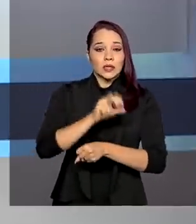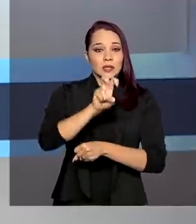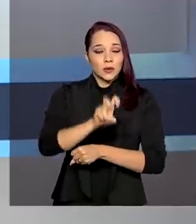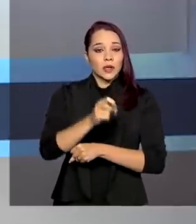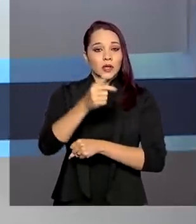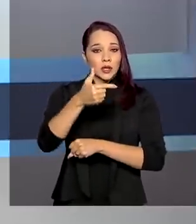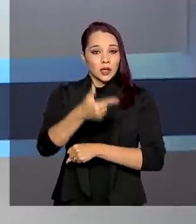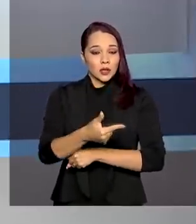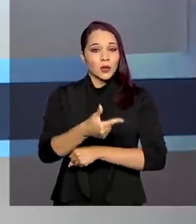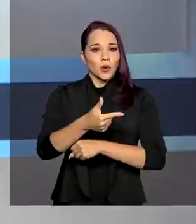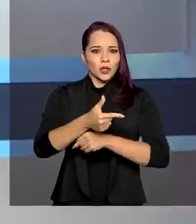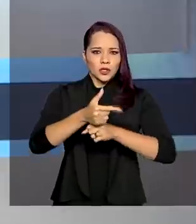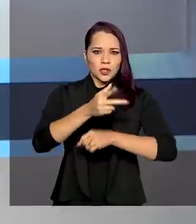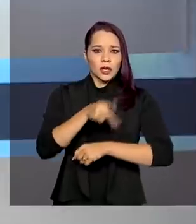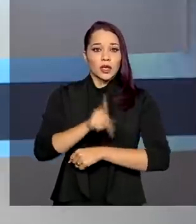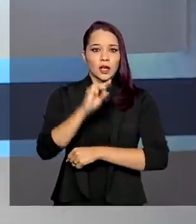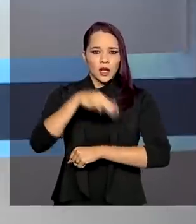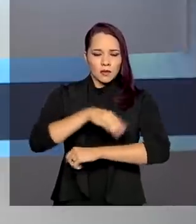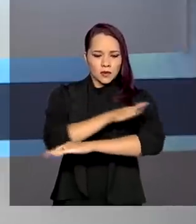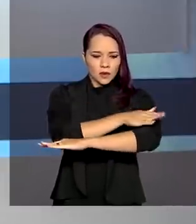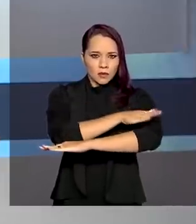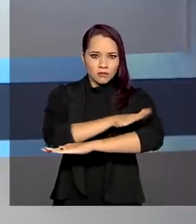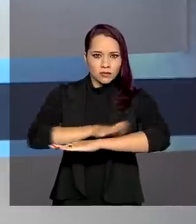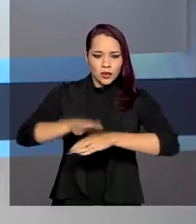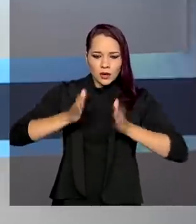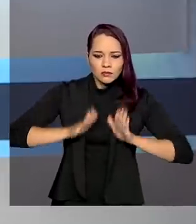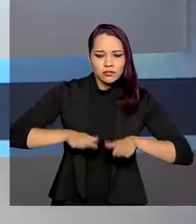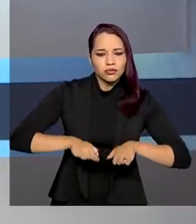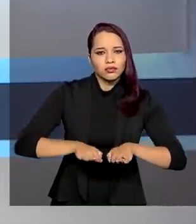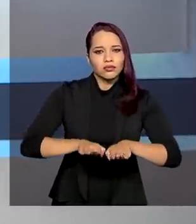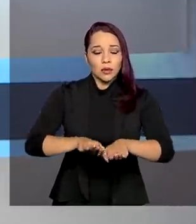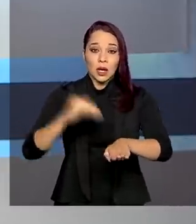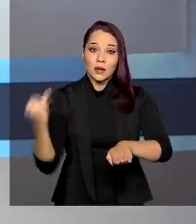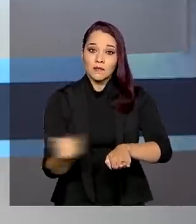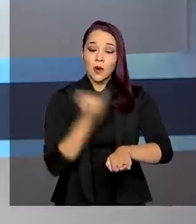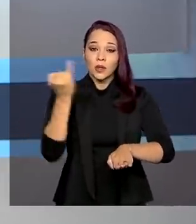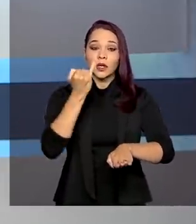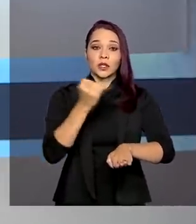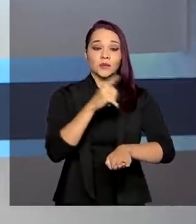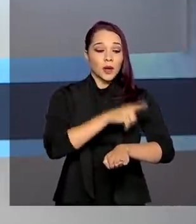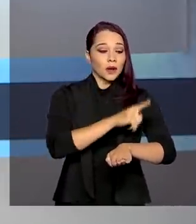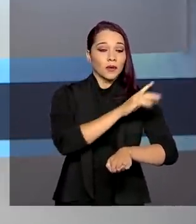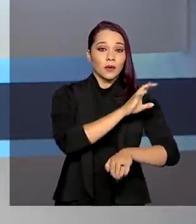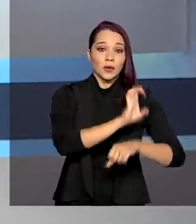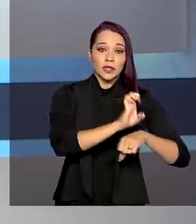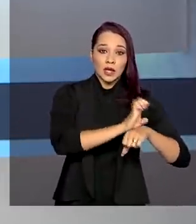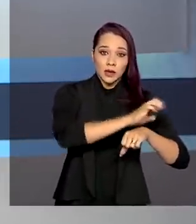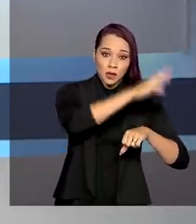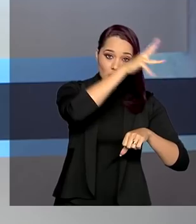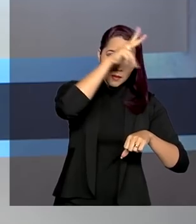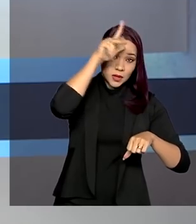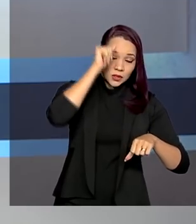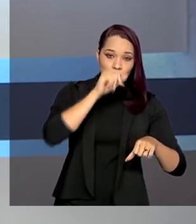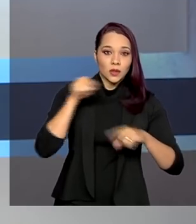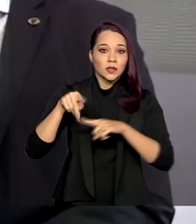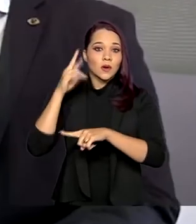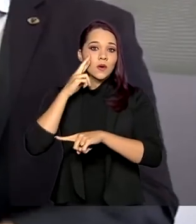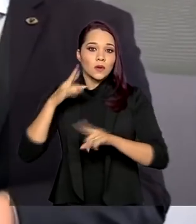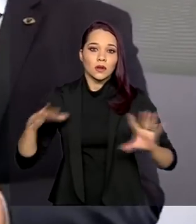quilômetros da BR-319, que é uma importante via de ligação entre os estados do Amazonas e Rondônia.